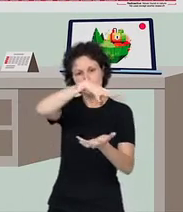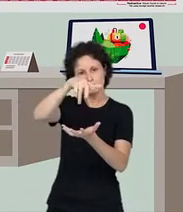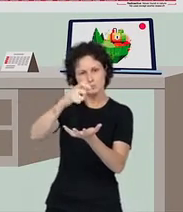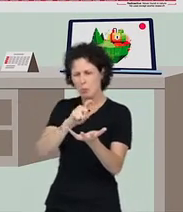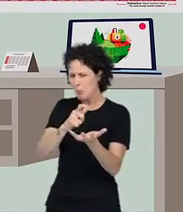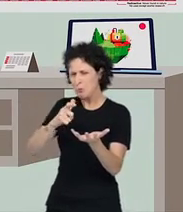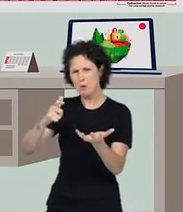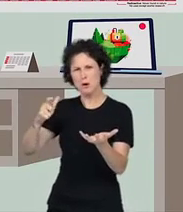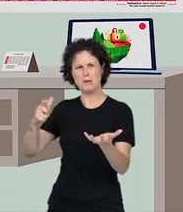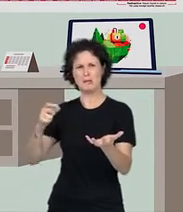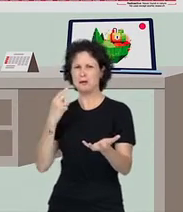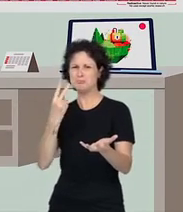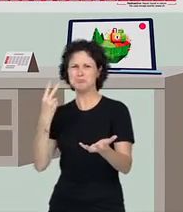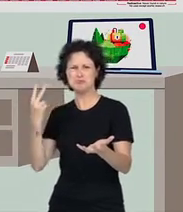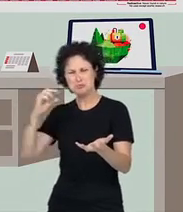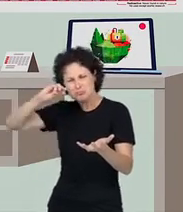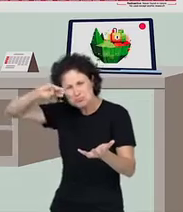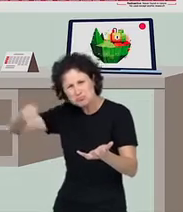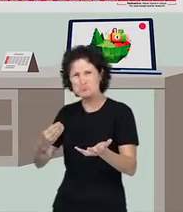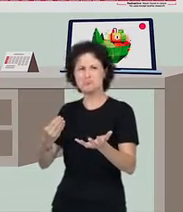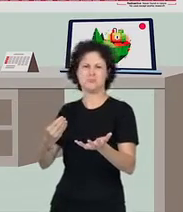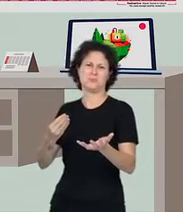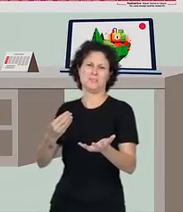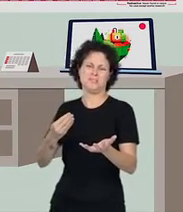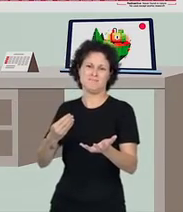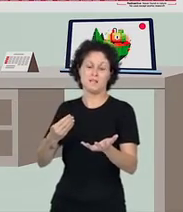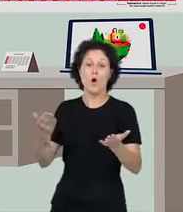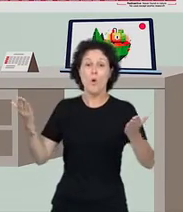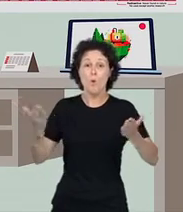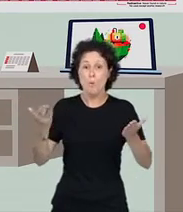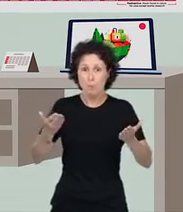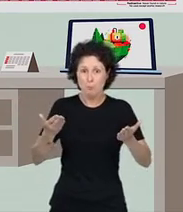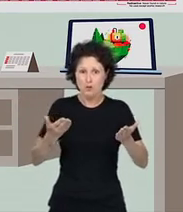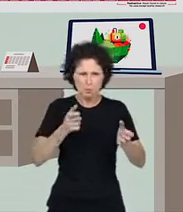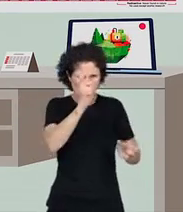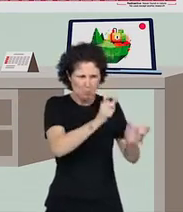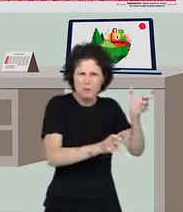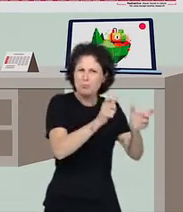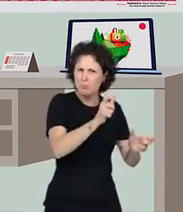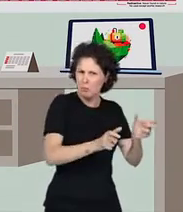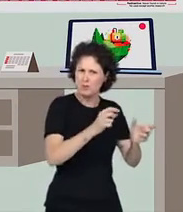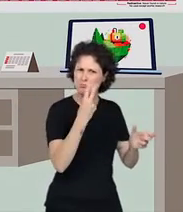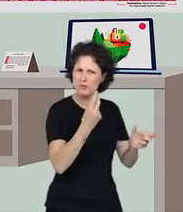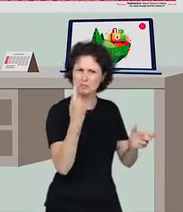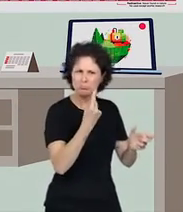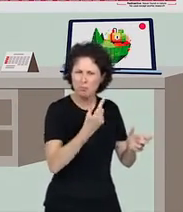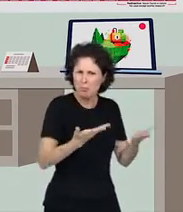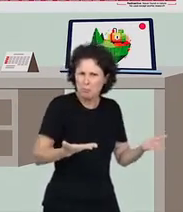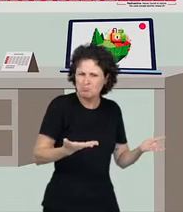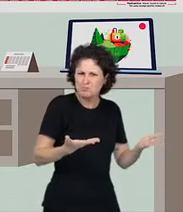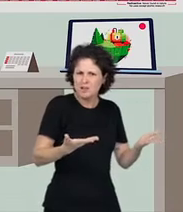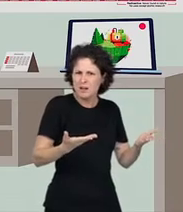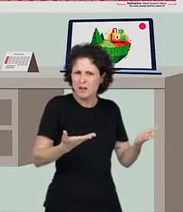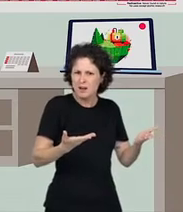o maior rebanho bovino do mundo, com mais ou menos 222 milhões de animais. Hoje, somos cerca de 211